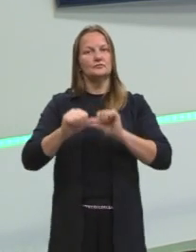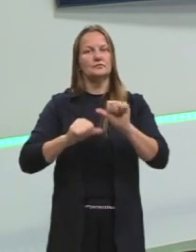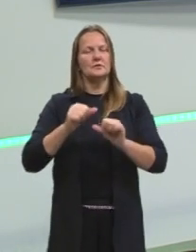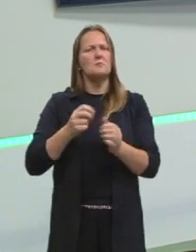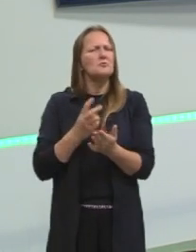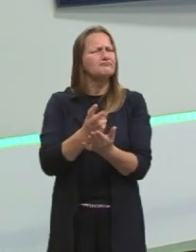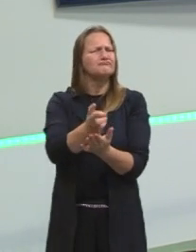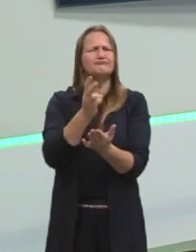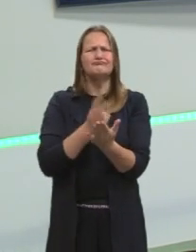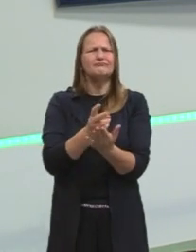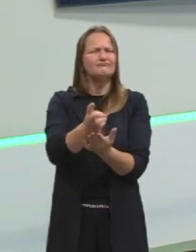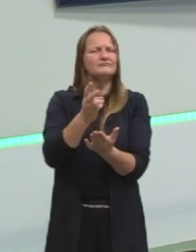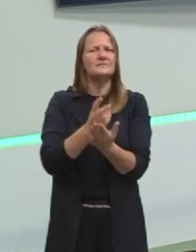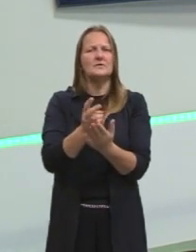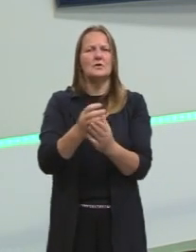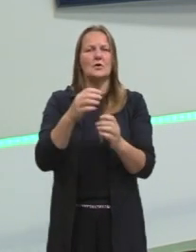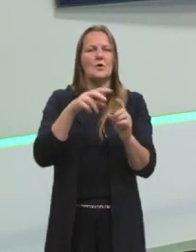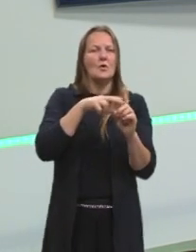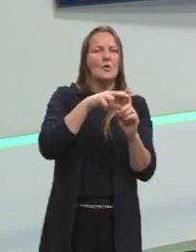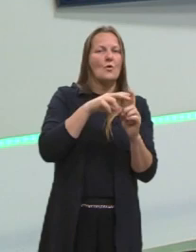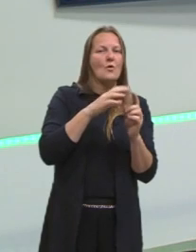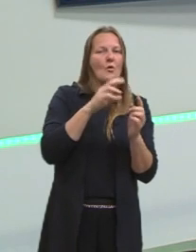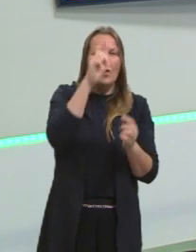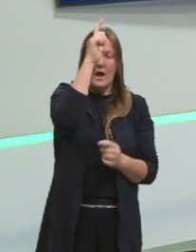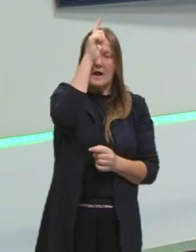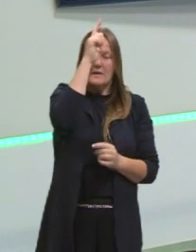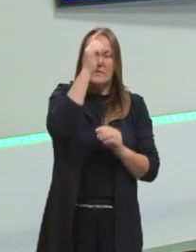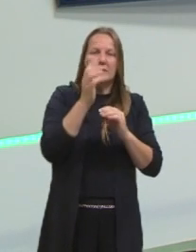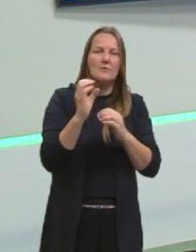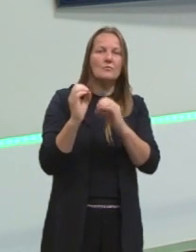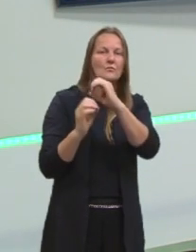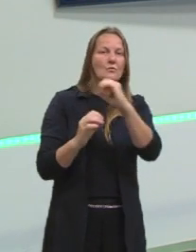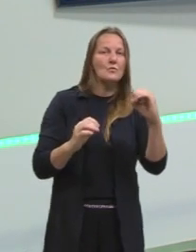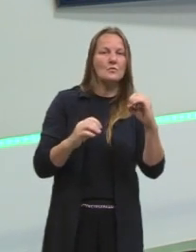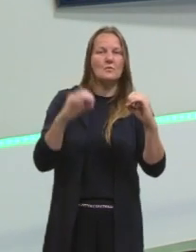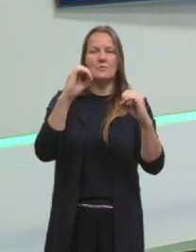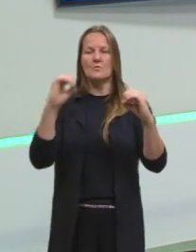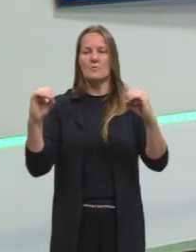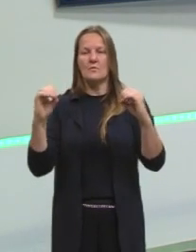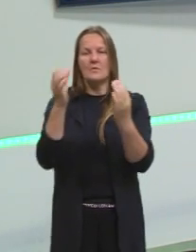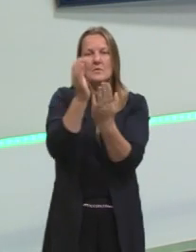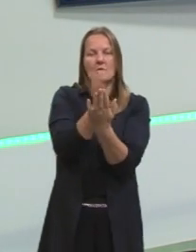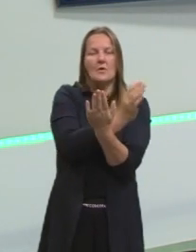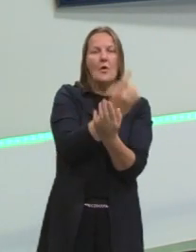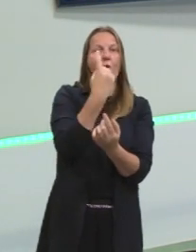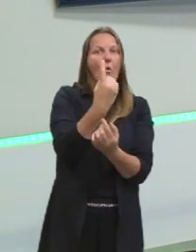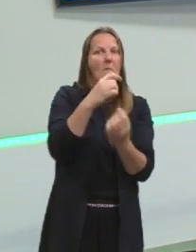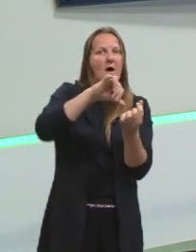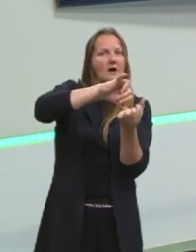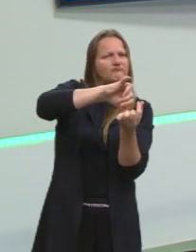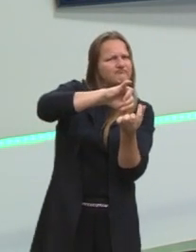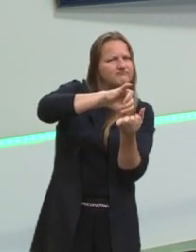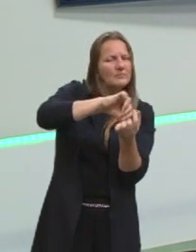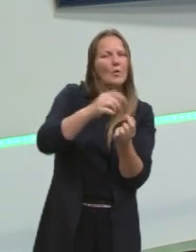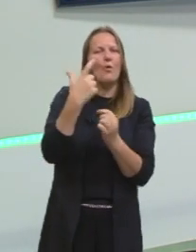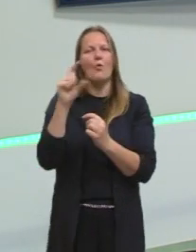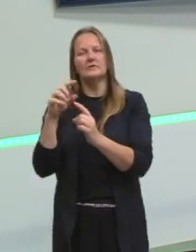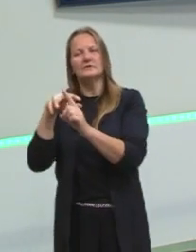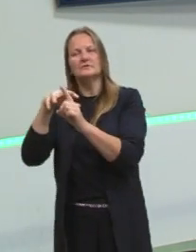permanente entre a Alemanha Ocidental e a Alemanha Oriental. Uma Alemanha capitalista e uma Alemanha